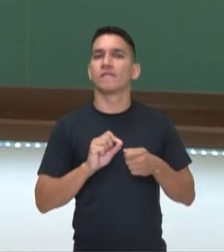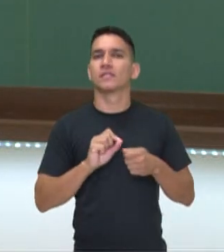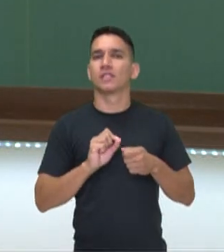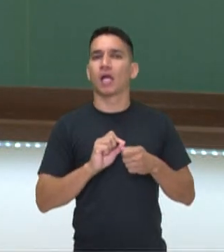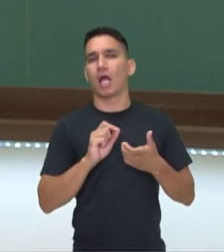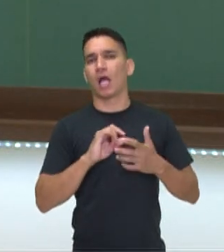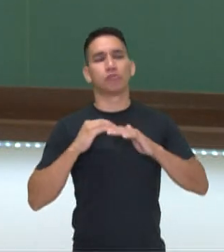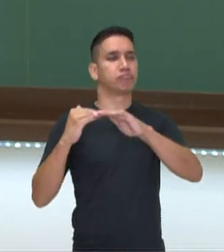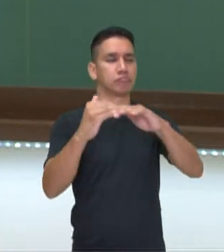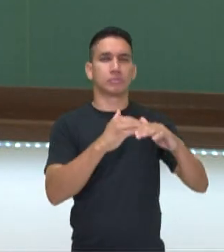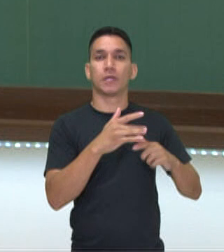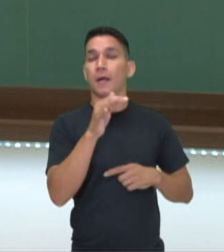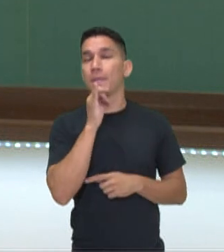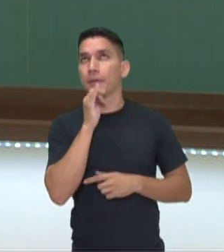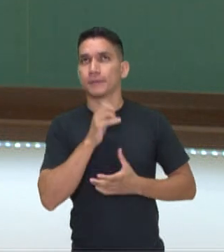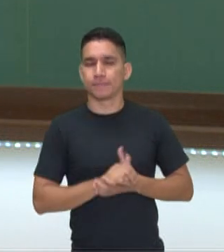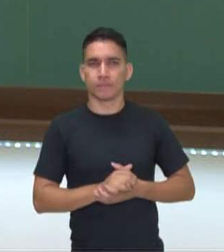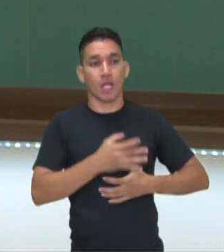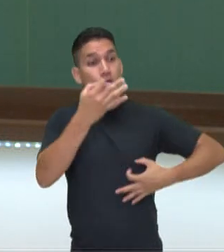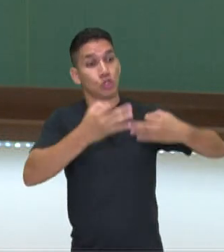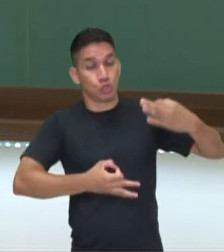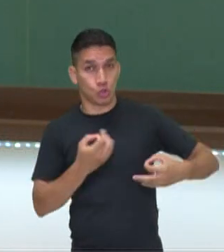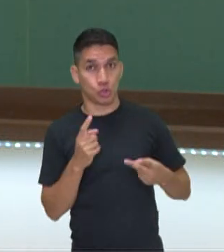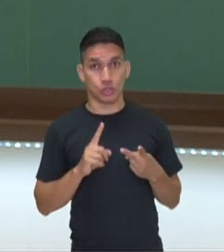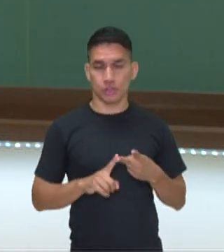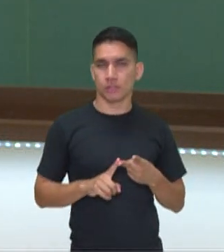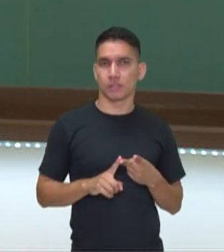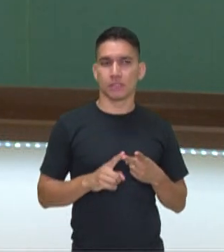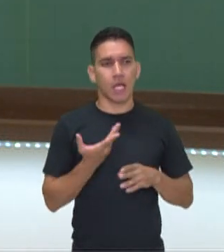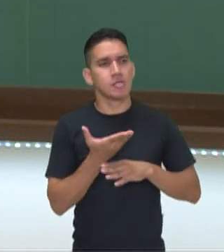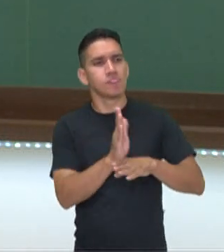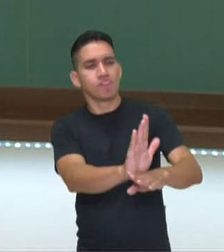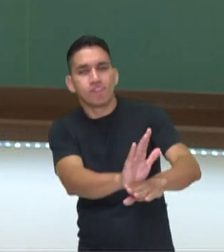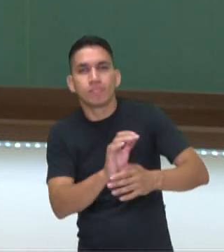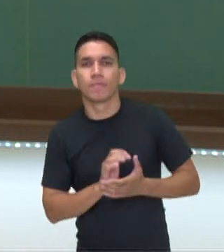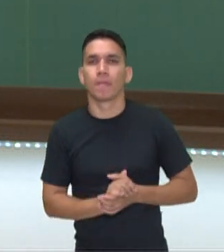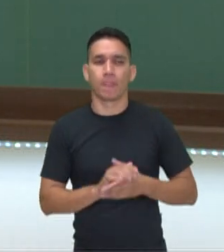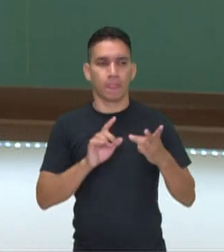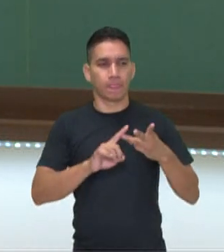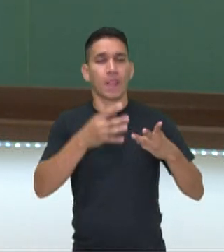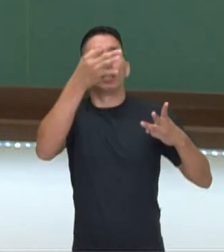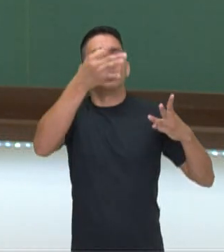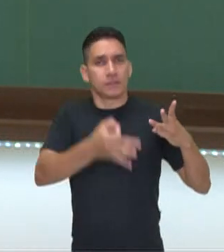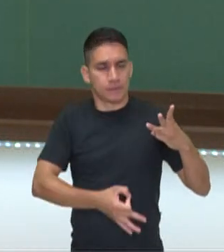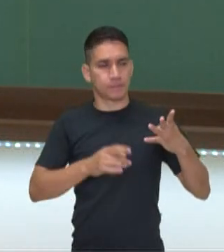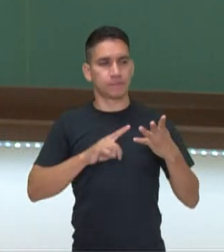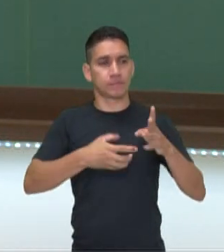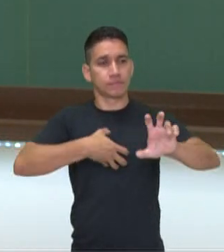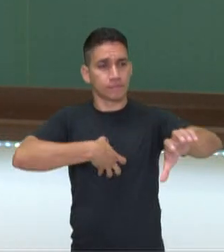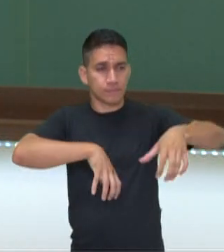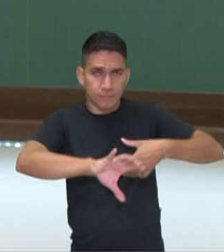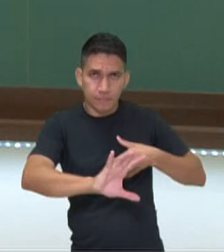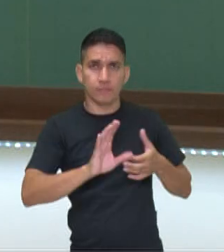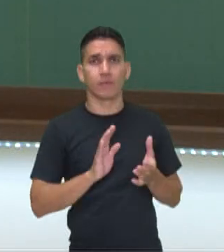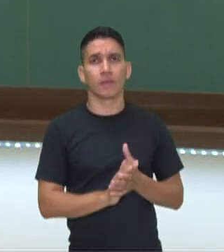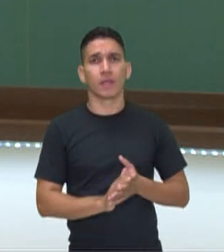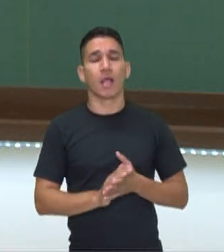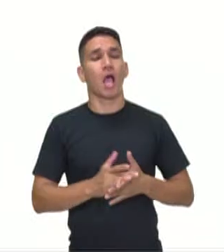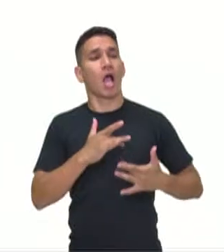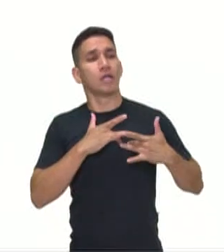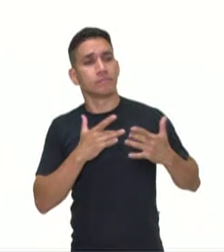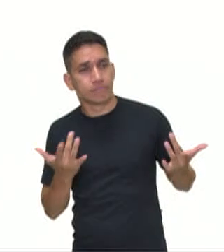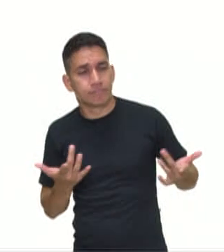Ideias como justiça, solidariedade, honestidade, empatia, generosidade,